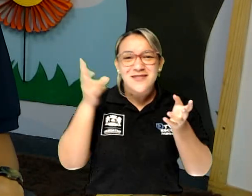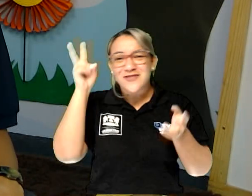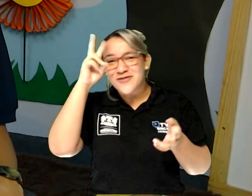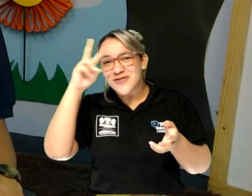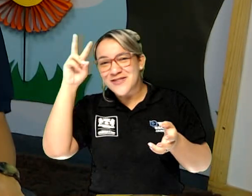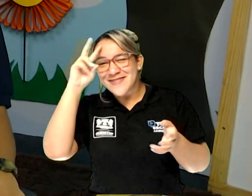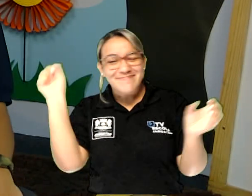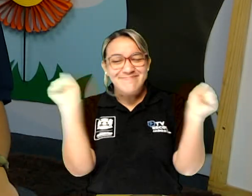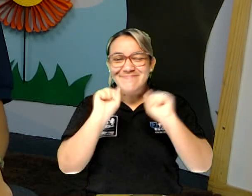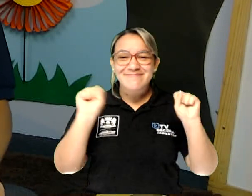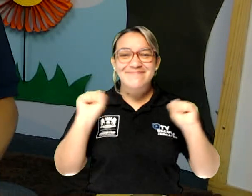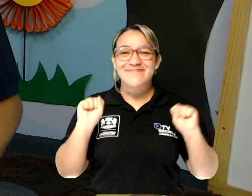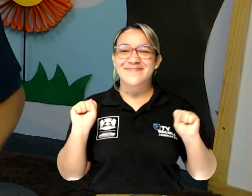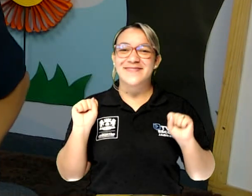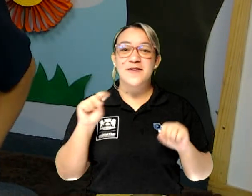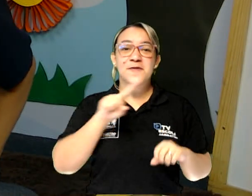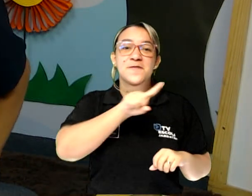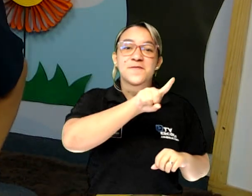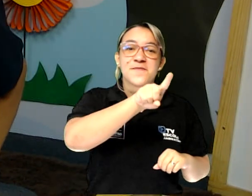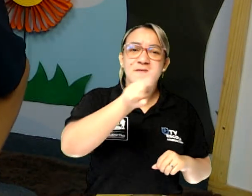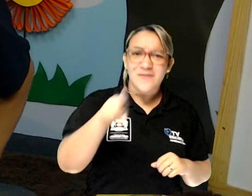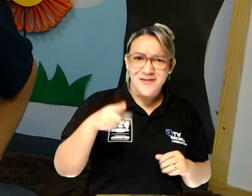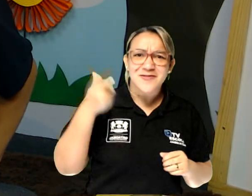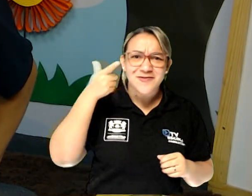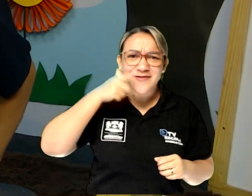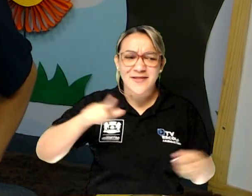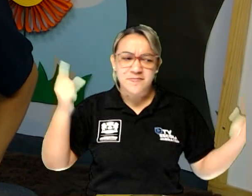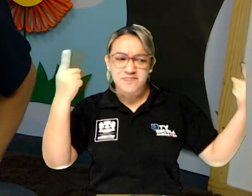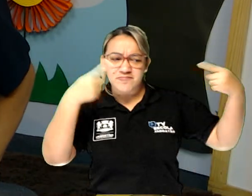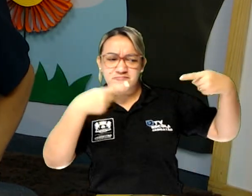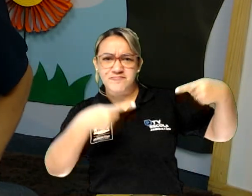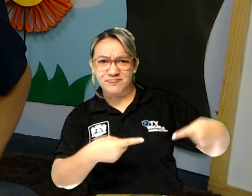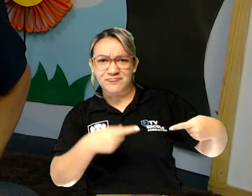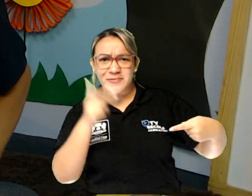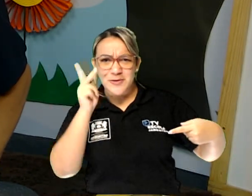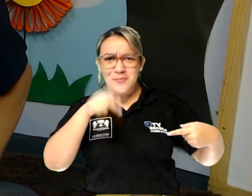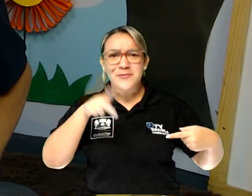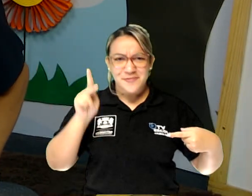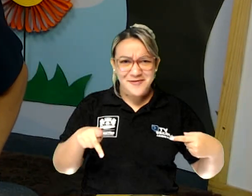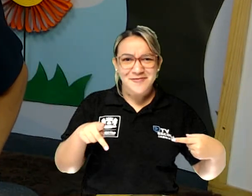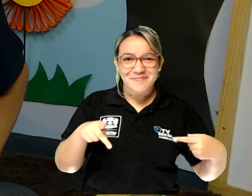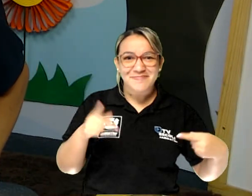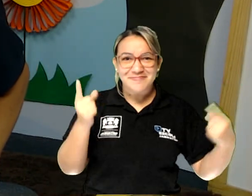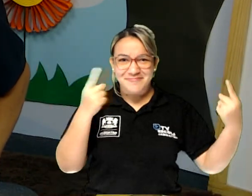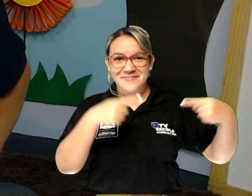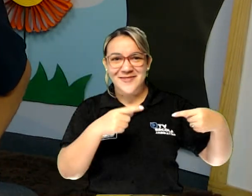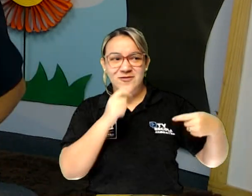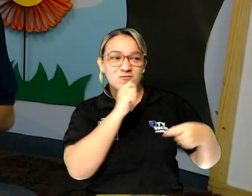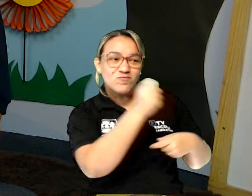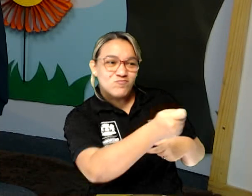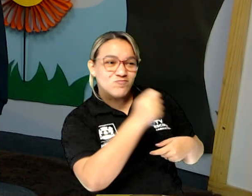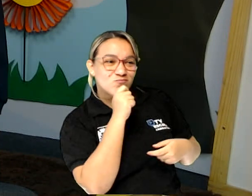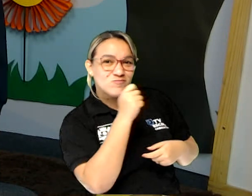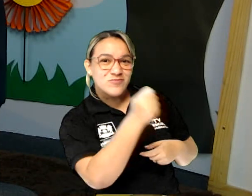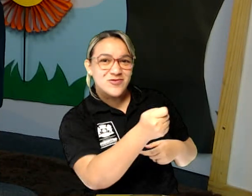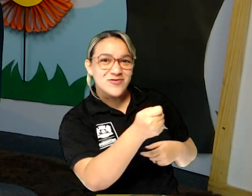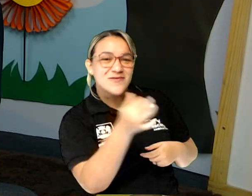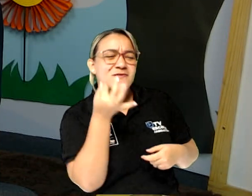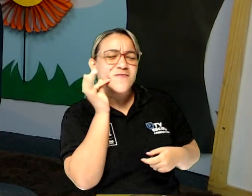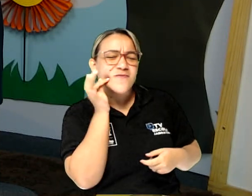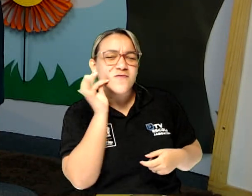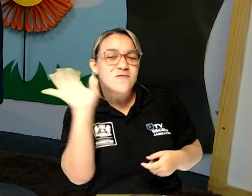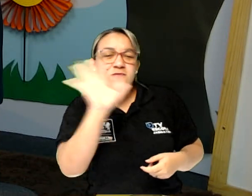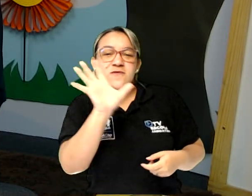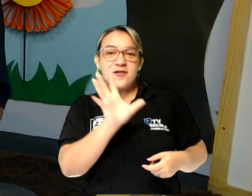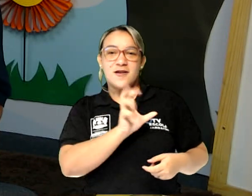incrível. Vocês conseguiram fazer o desafio que a professora Andresa propôs? Entrevistaram alguém sobre a sua fruta preferida?